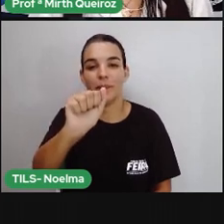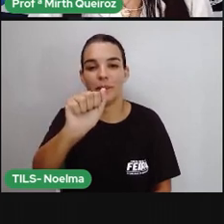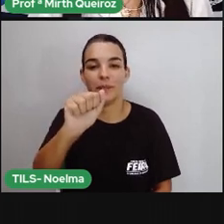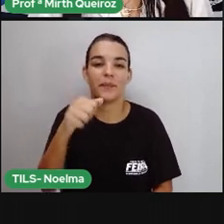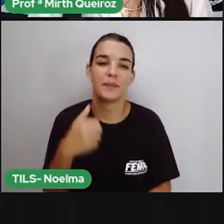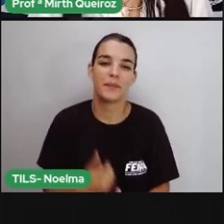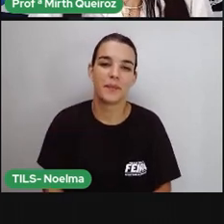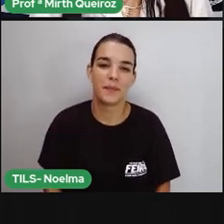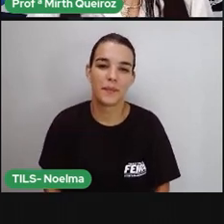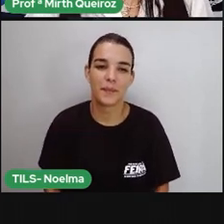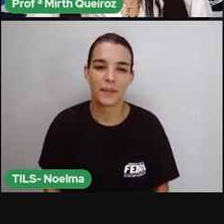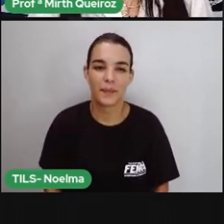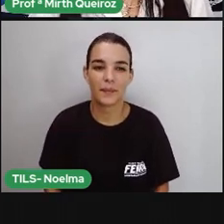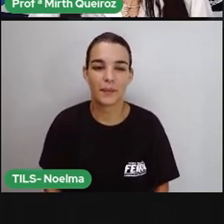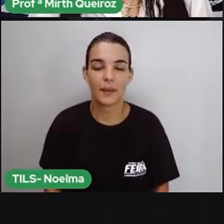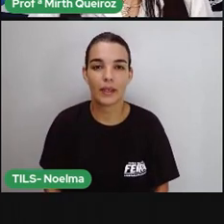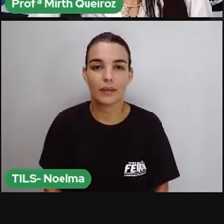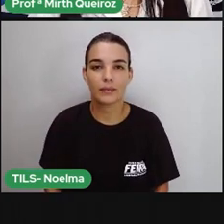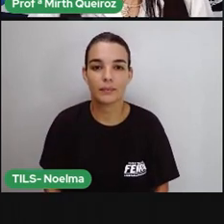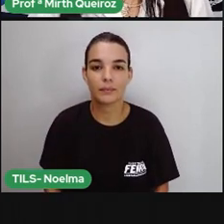proparoxítona.